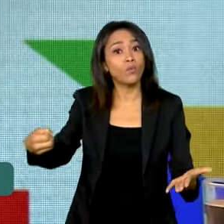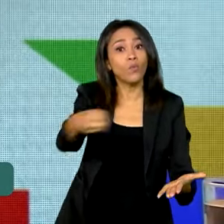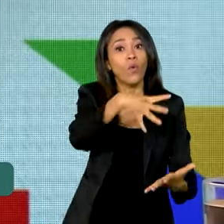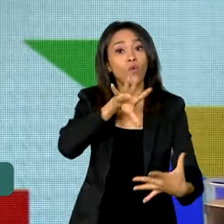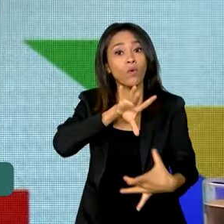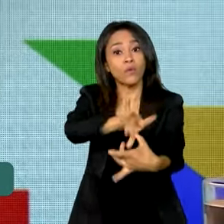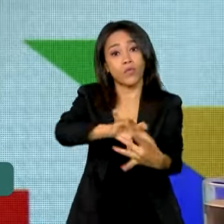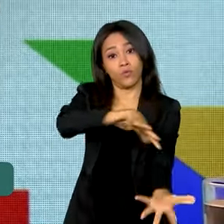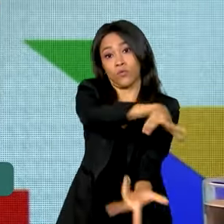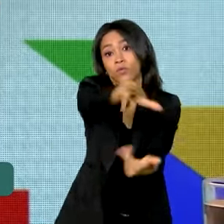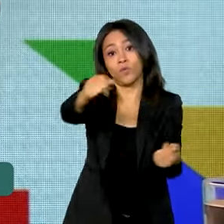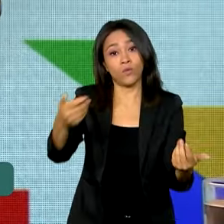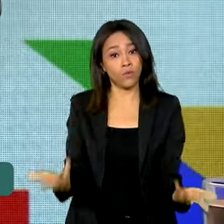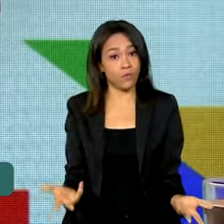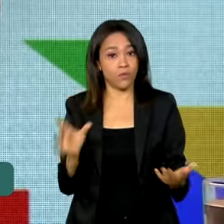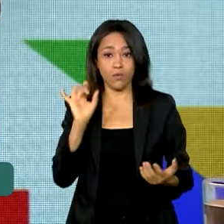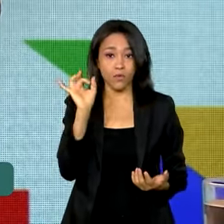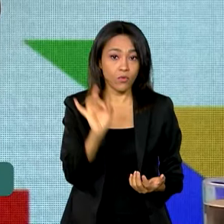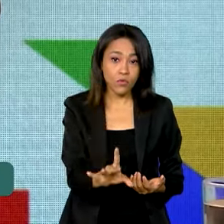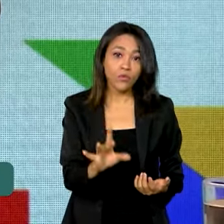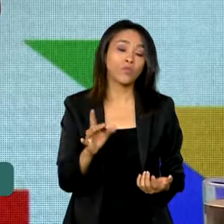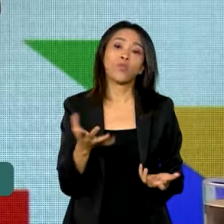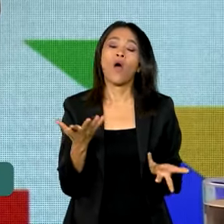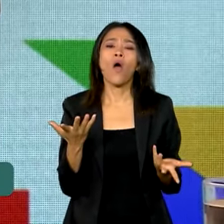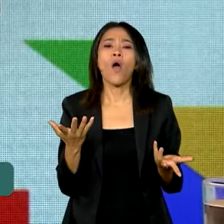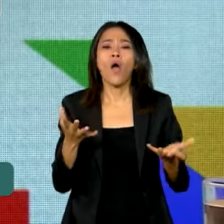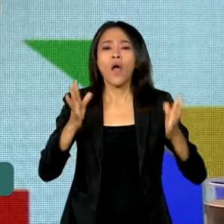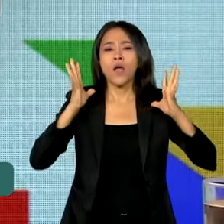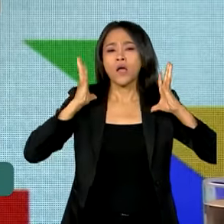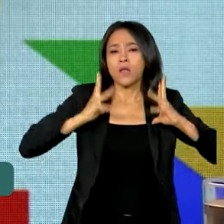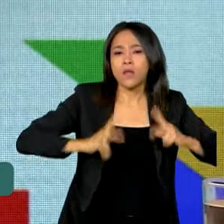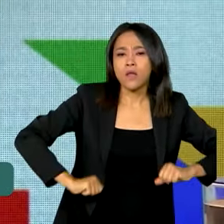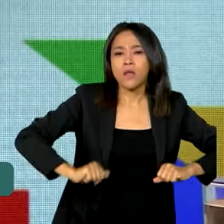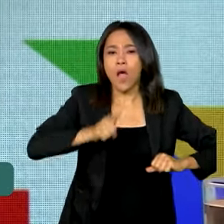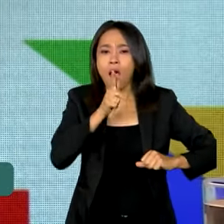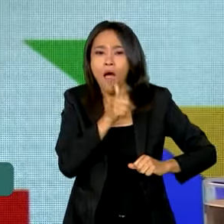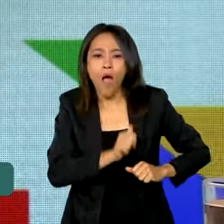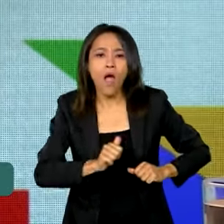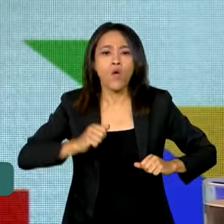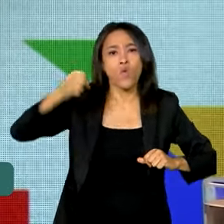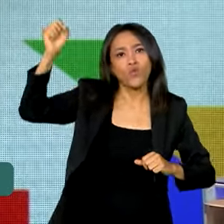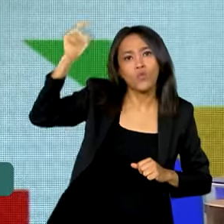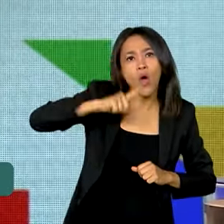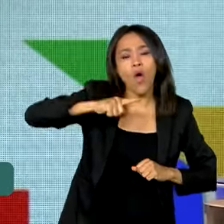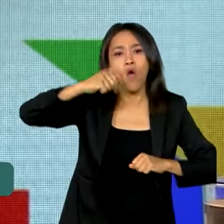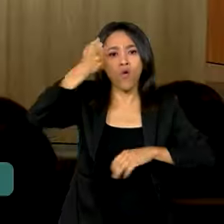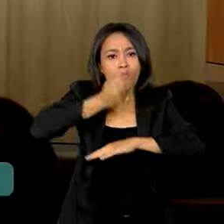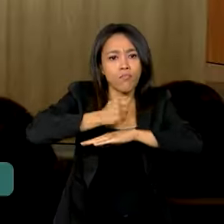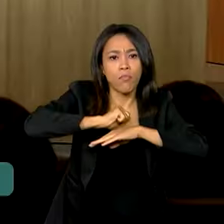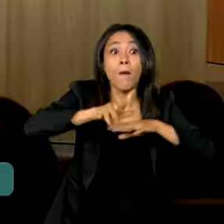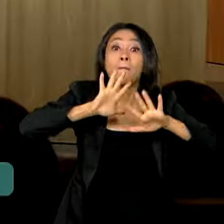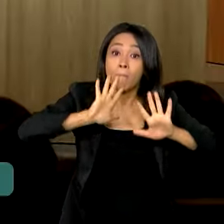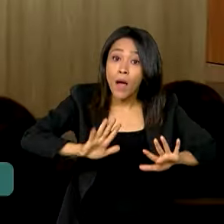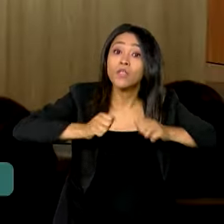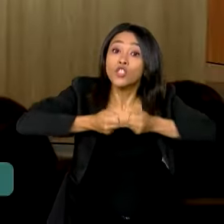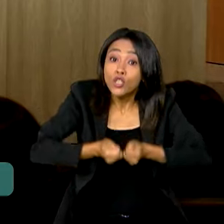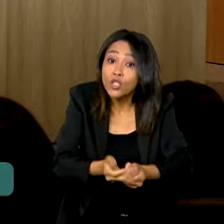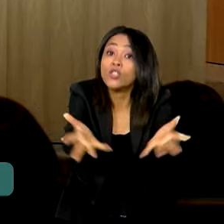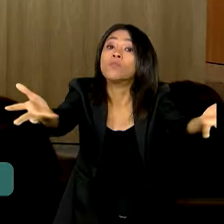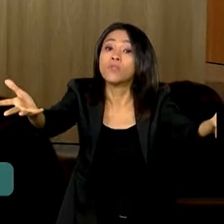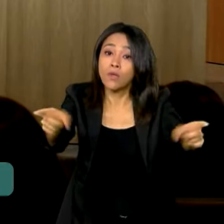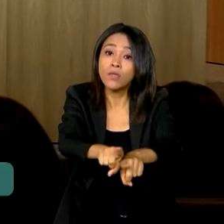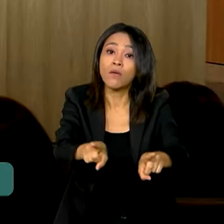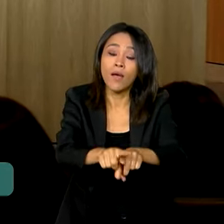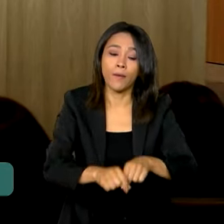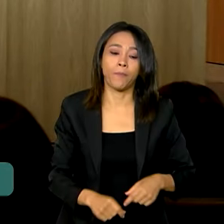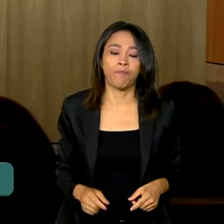mundo. Não só na geração com as energias limpas e renováveis, mas na distribuição especial. Caso a Enel não